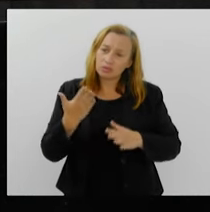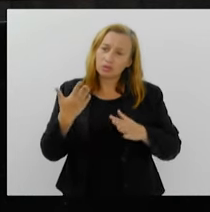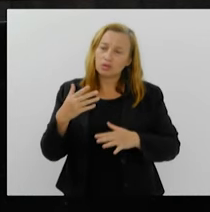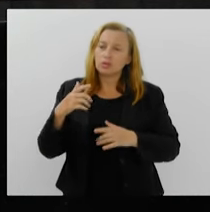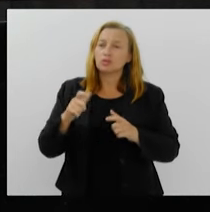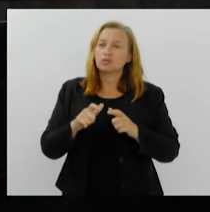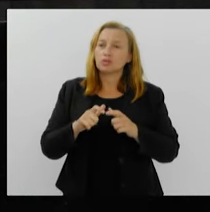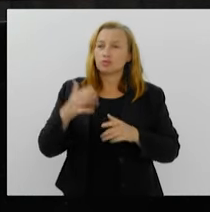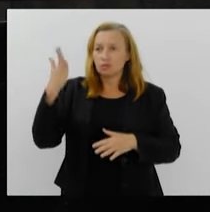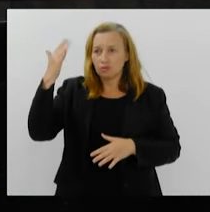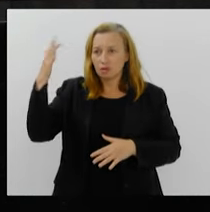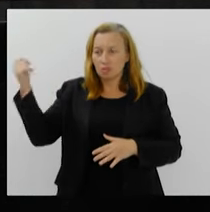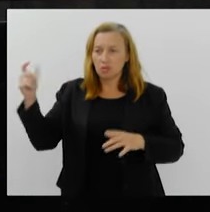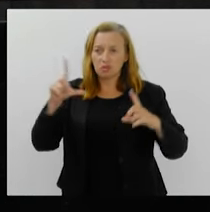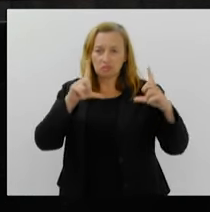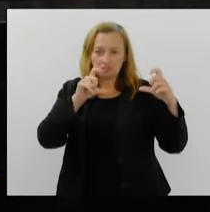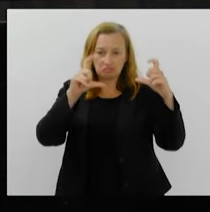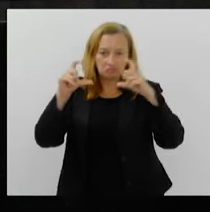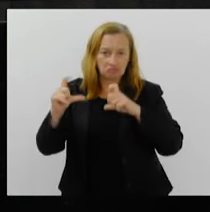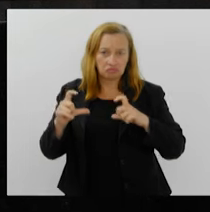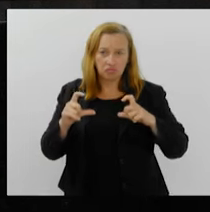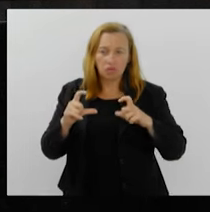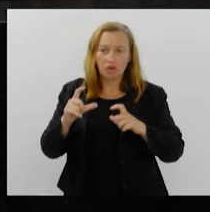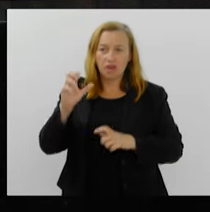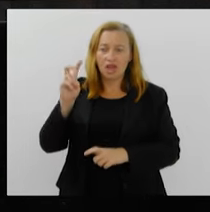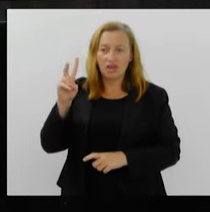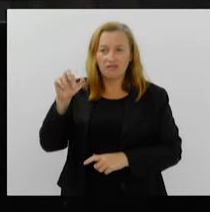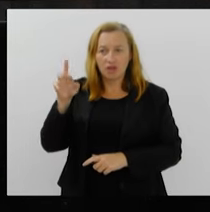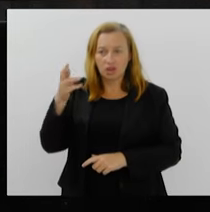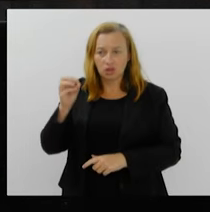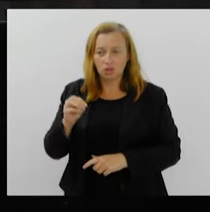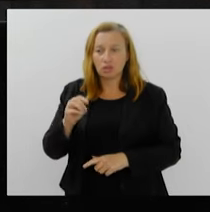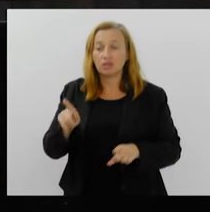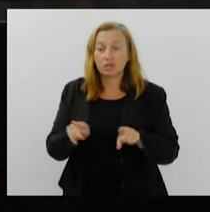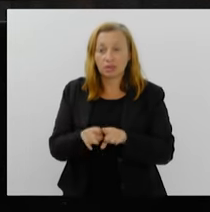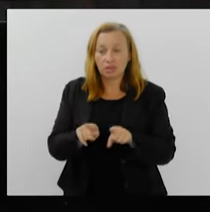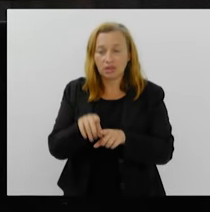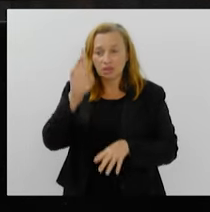Evandro. E, ao mesmo tempo, senhor presidente,